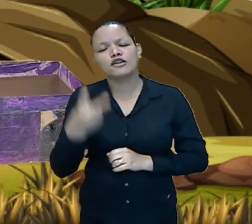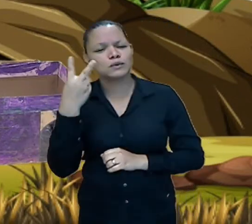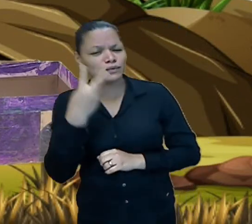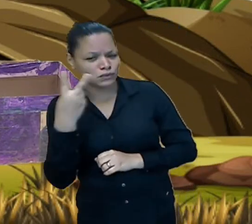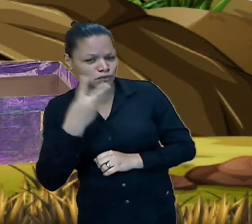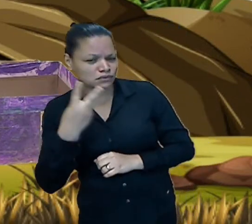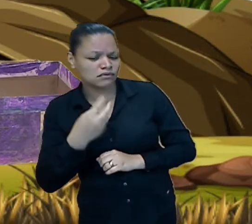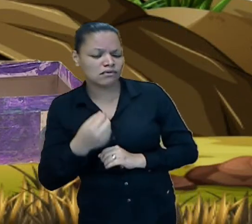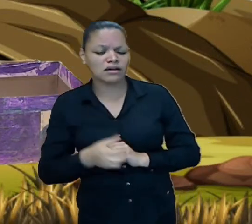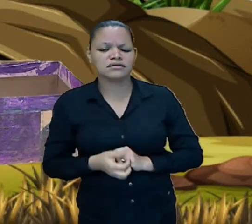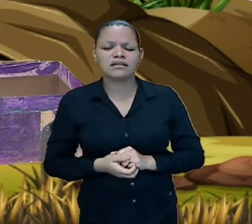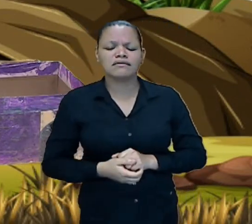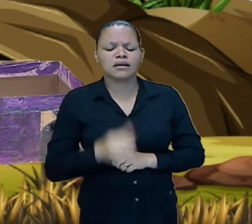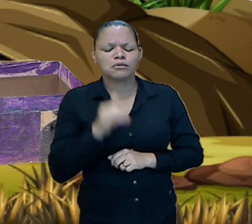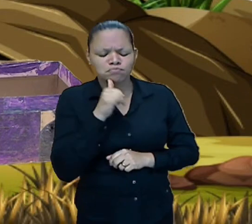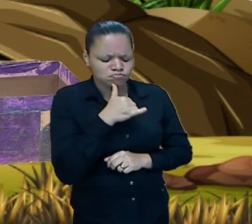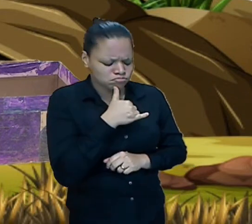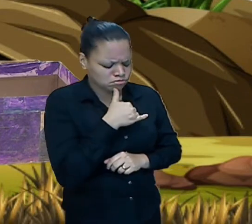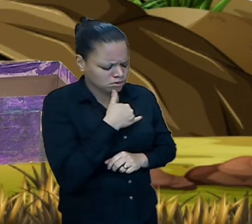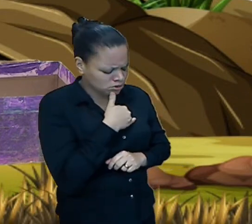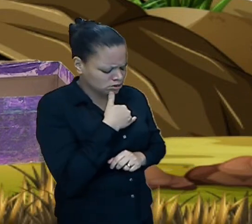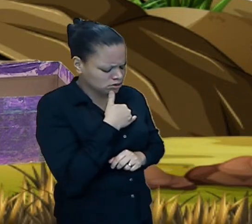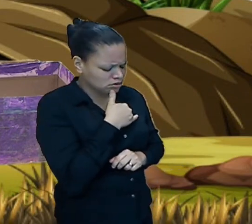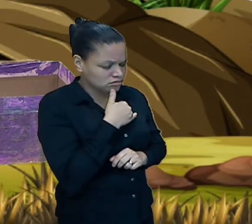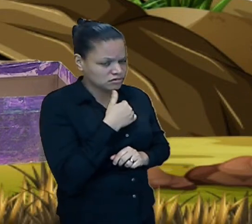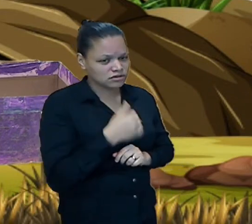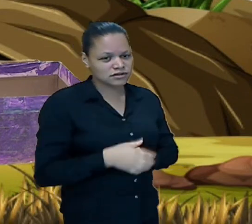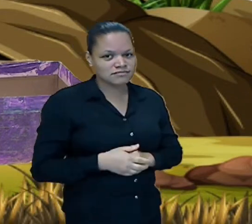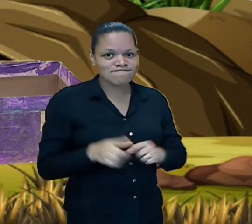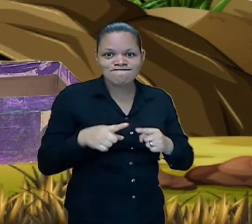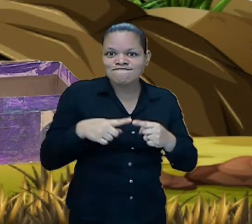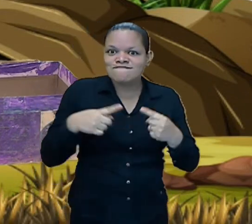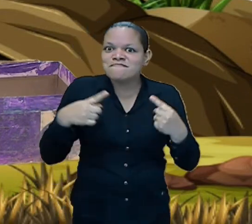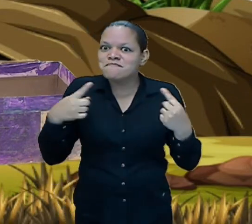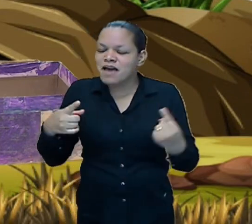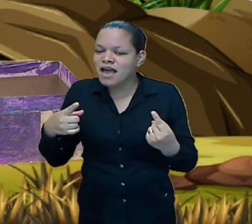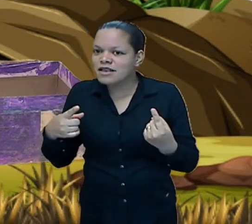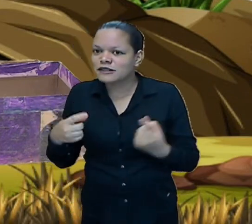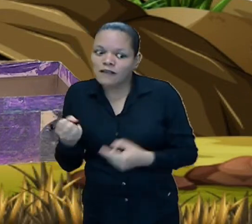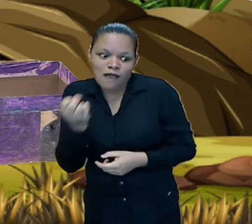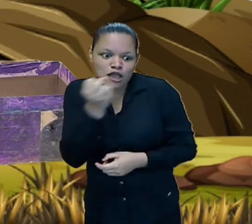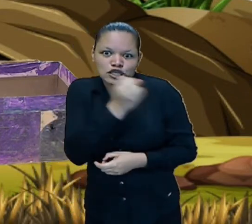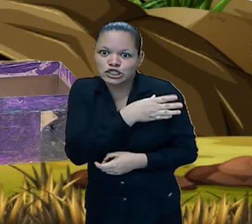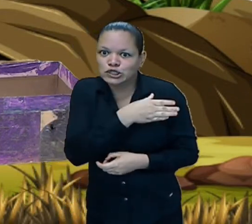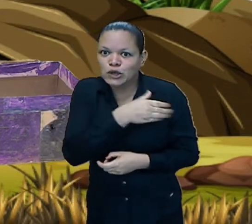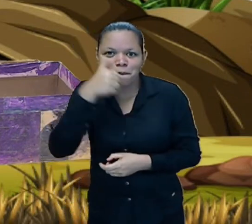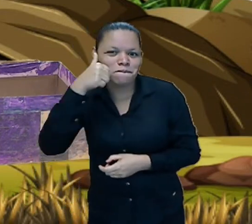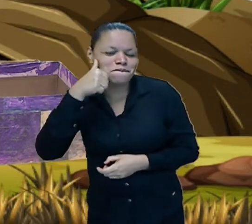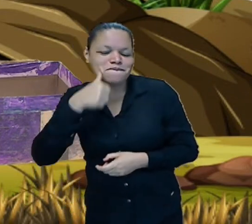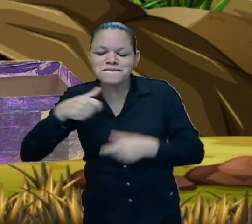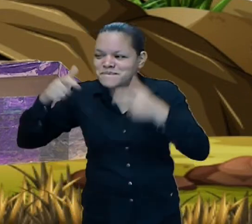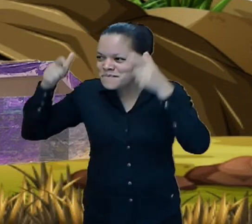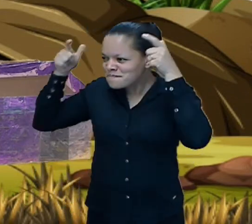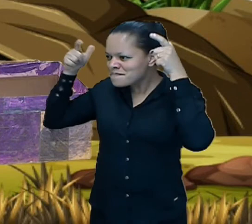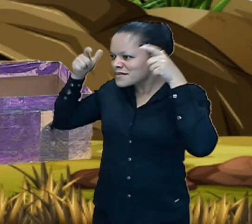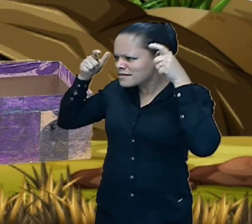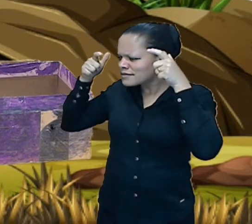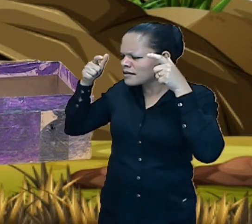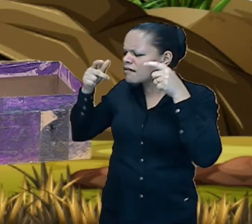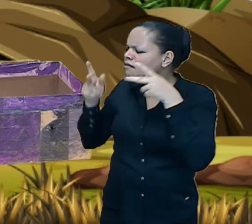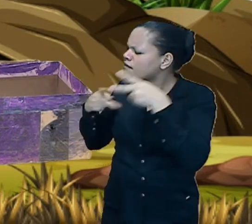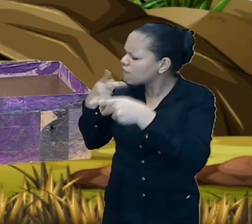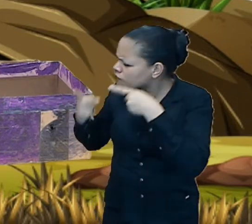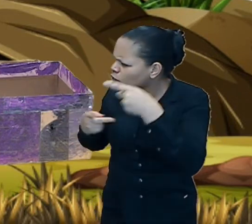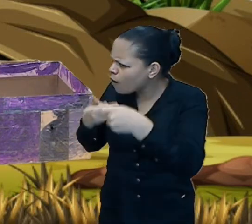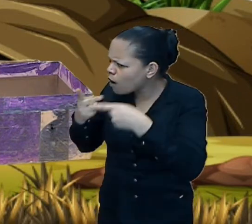virou para os dois e disse ei vocês dois vocês não precisam ficar aí se